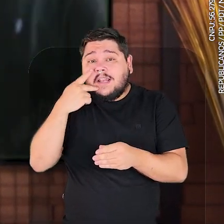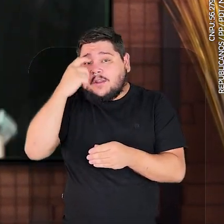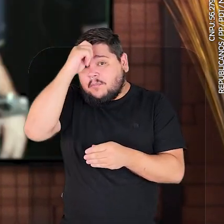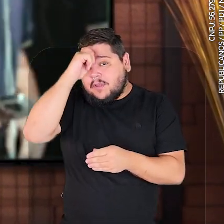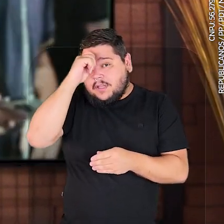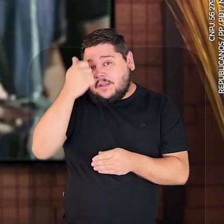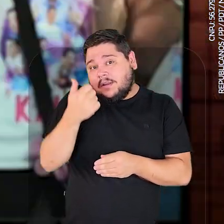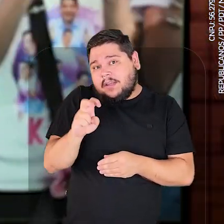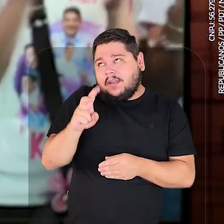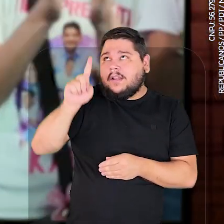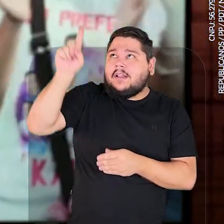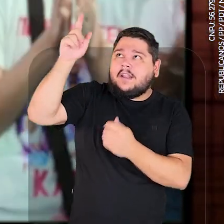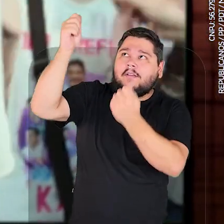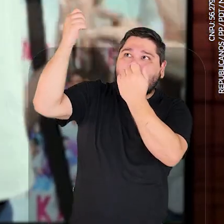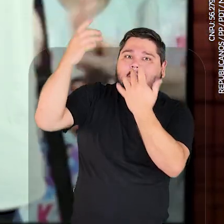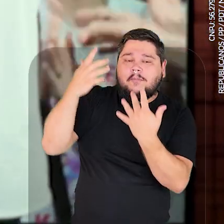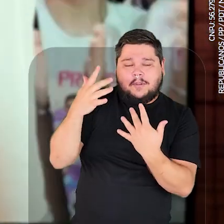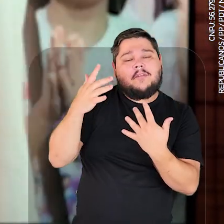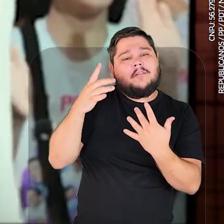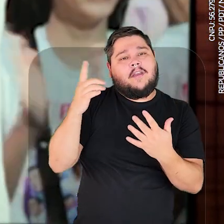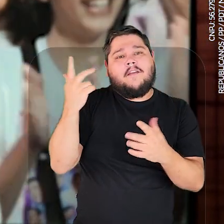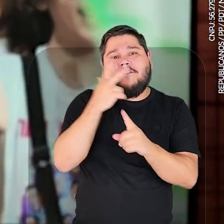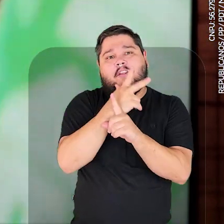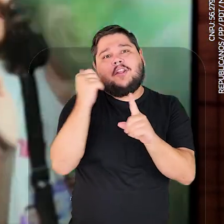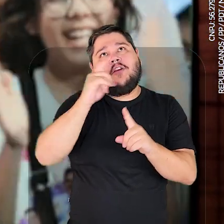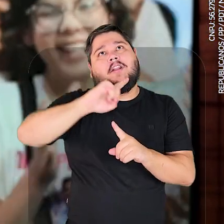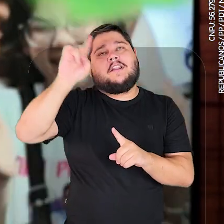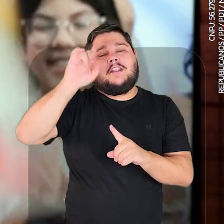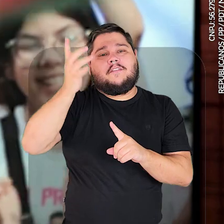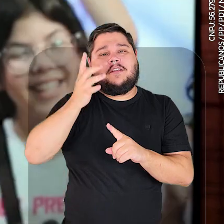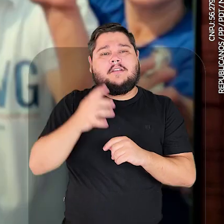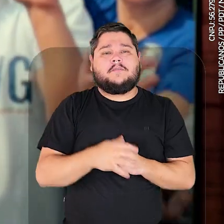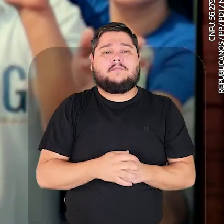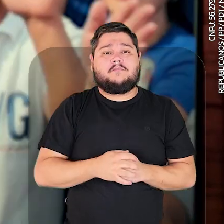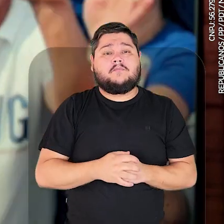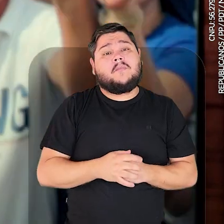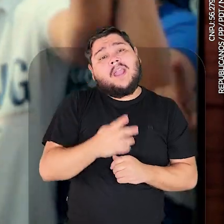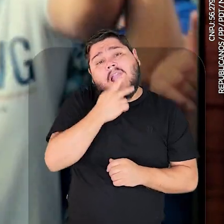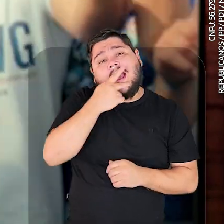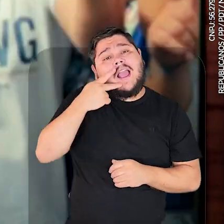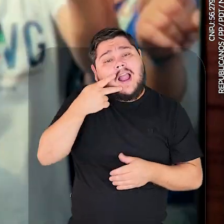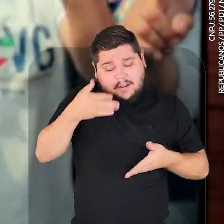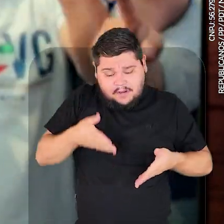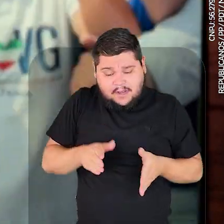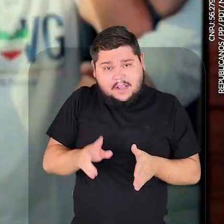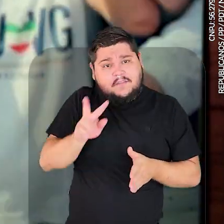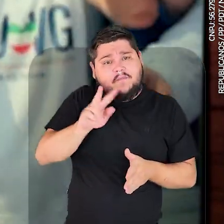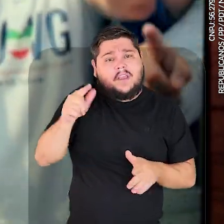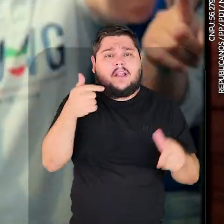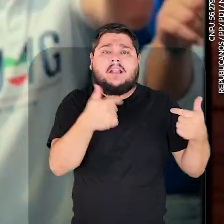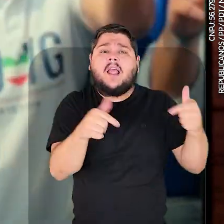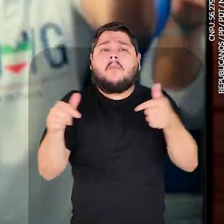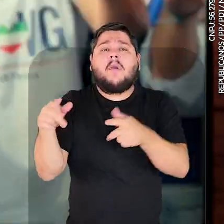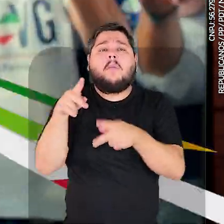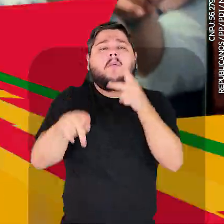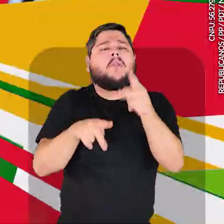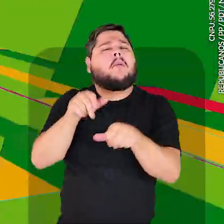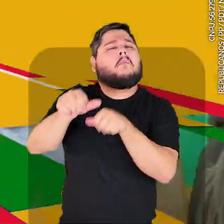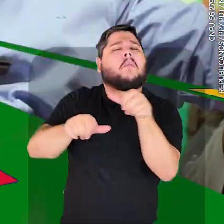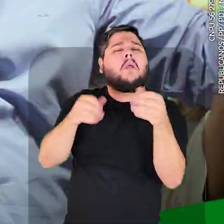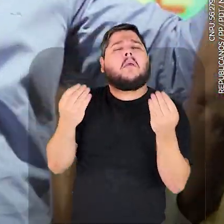confiam no nosso trabalho. Domingo é Calil e Pedrinho, 15. Que Deus nos abençoe. Até a vitória, se Deus quiser.